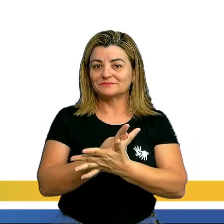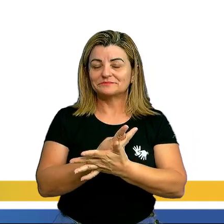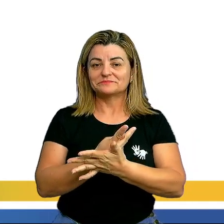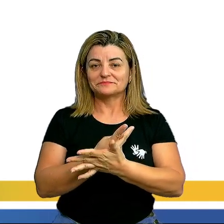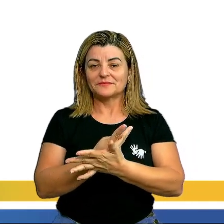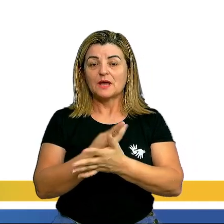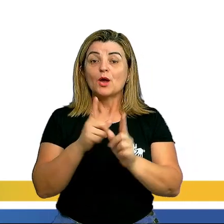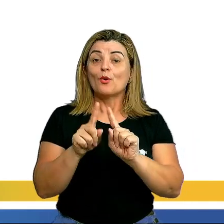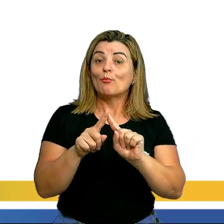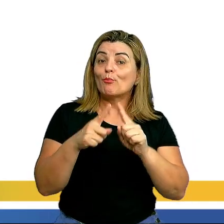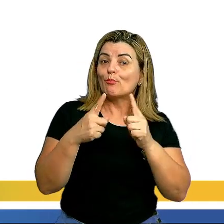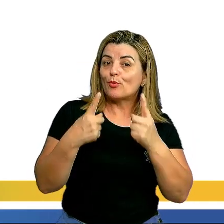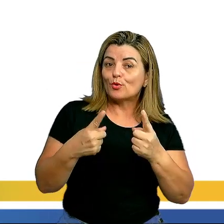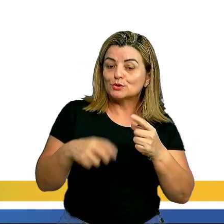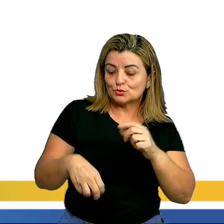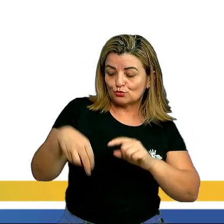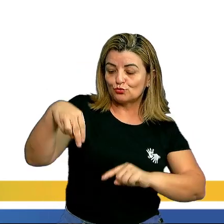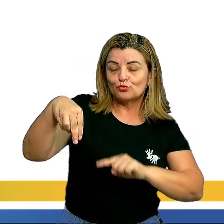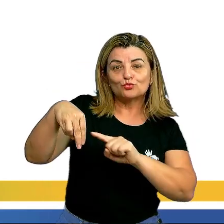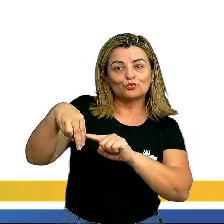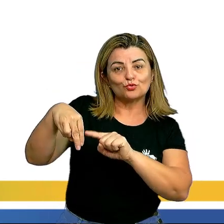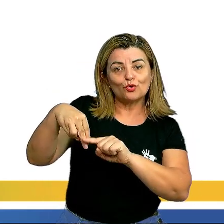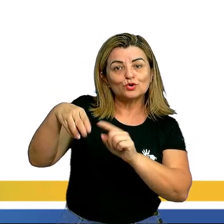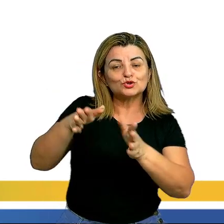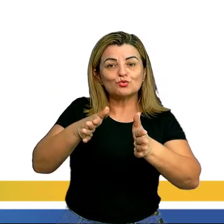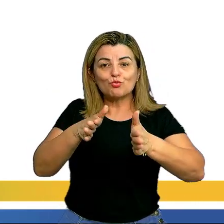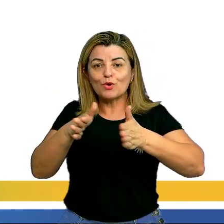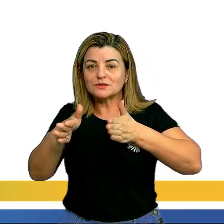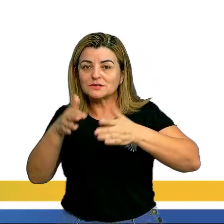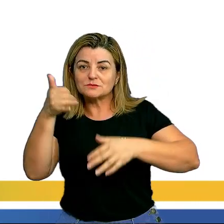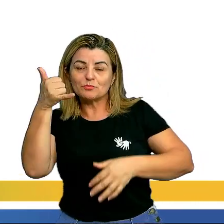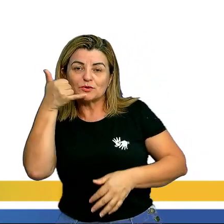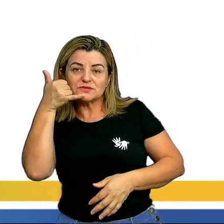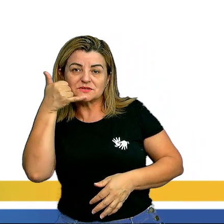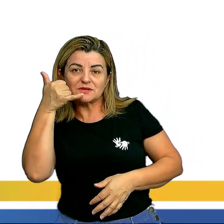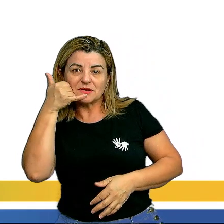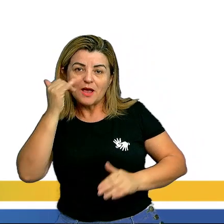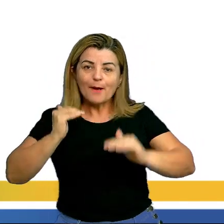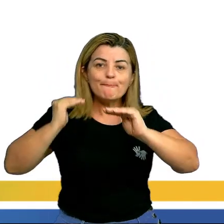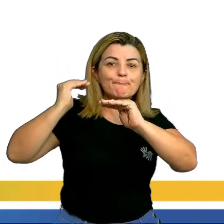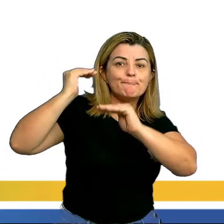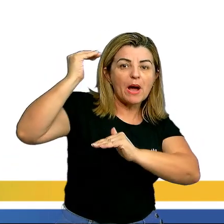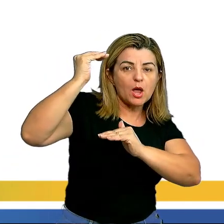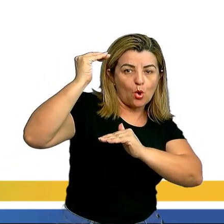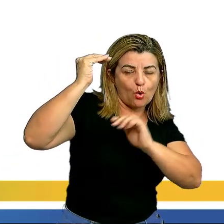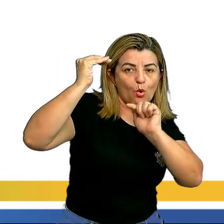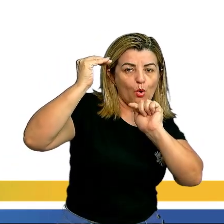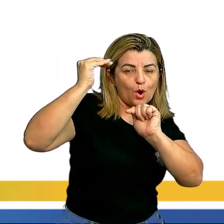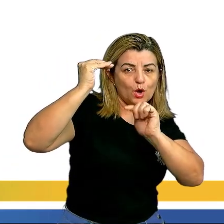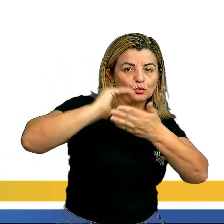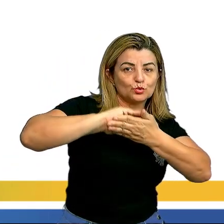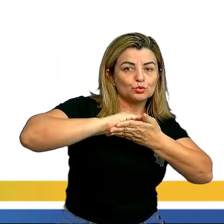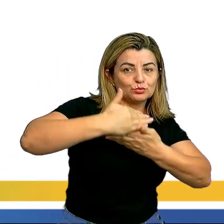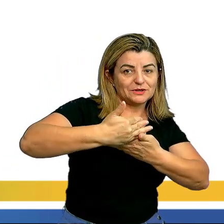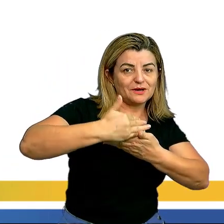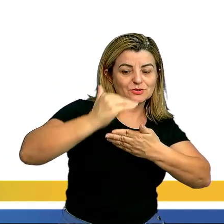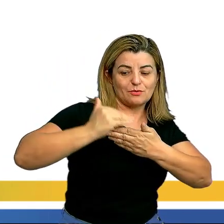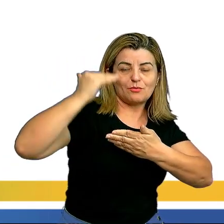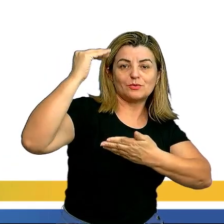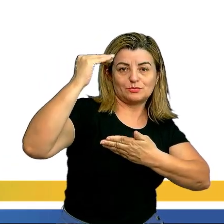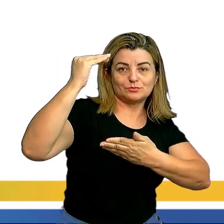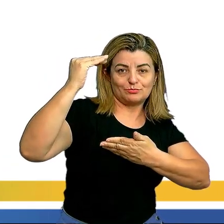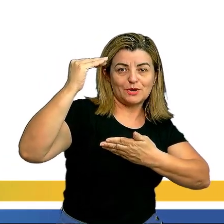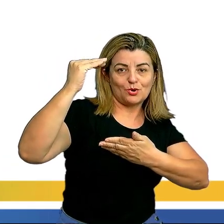pois, no norte, o acesso pelo celular supera o acesso por